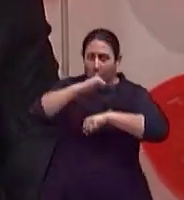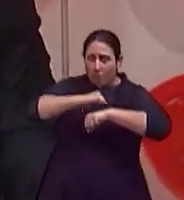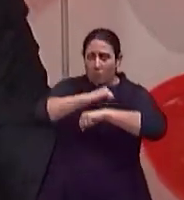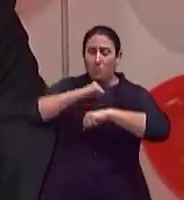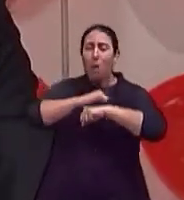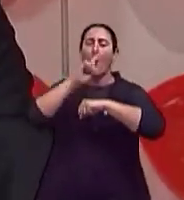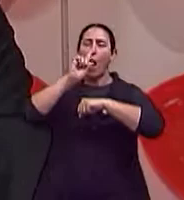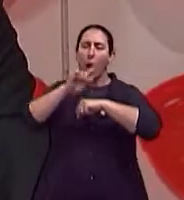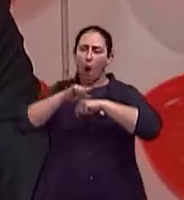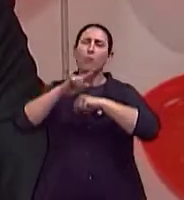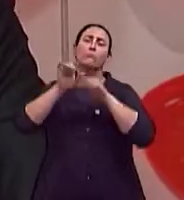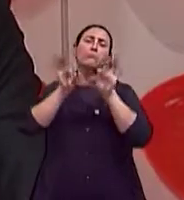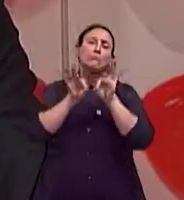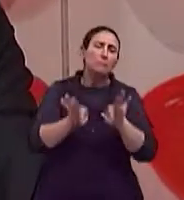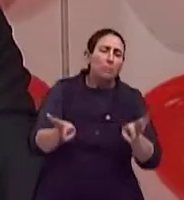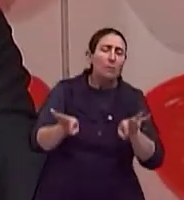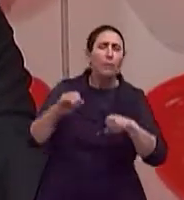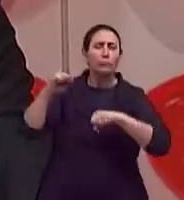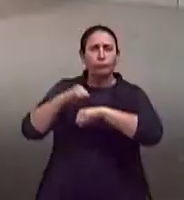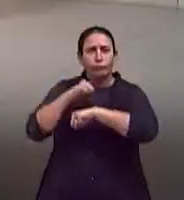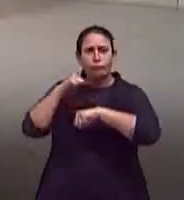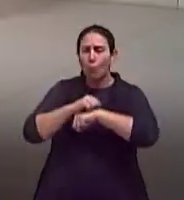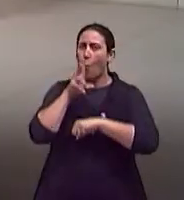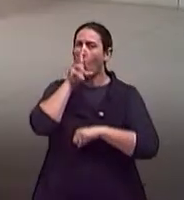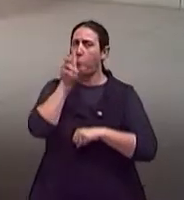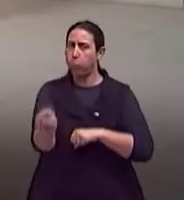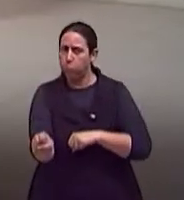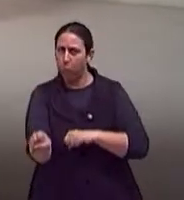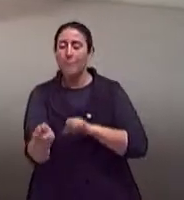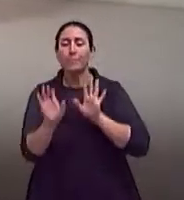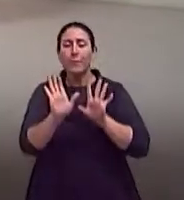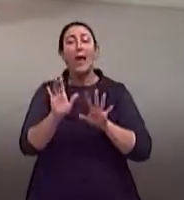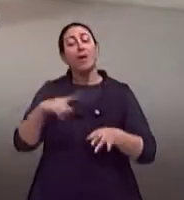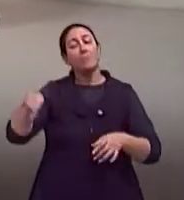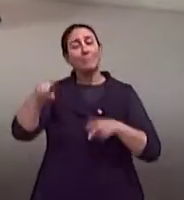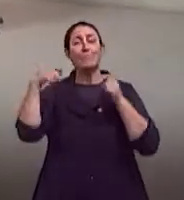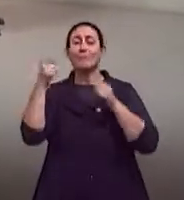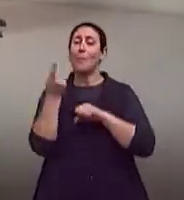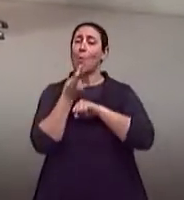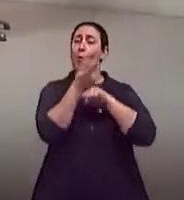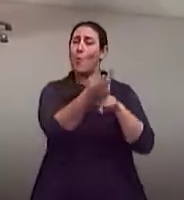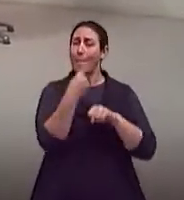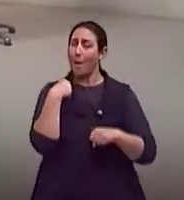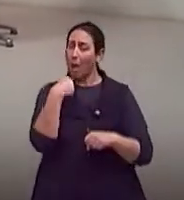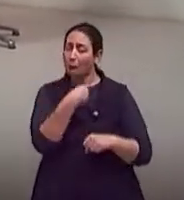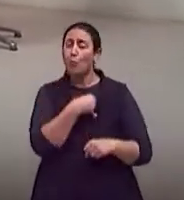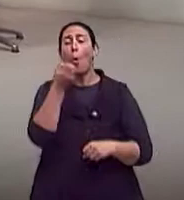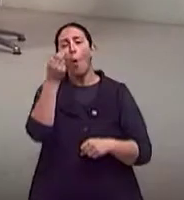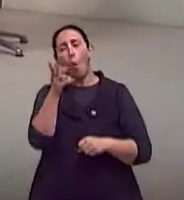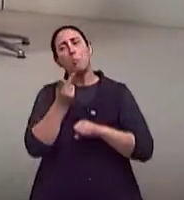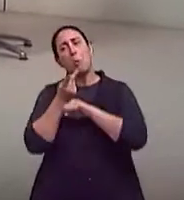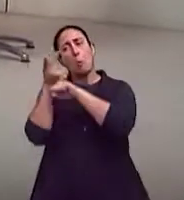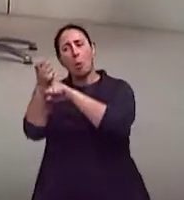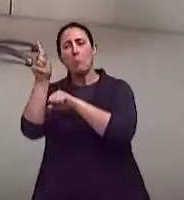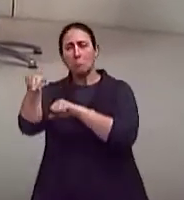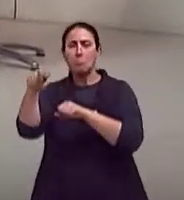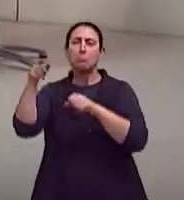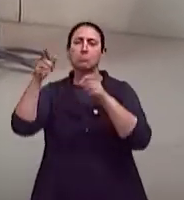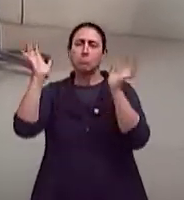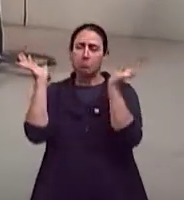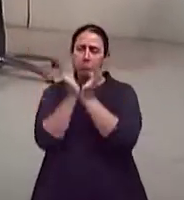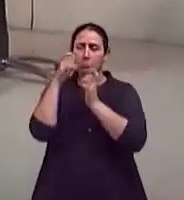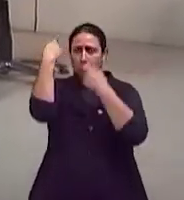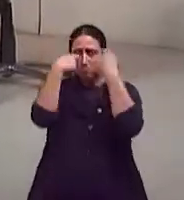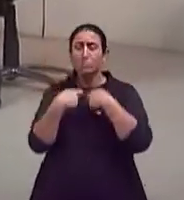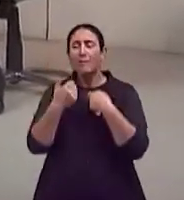Essa feita a nível caseiro, a pessoa tem que procurar o seu médico, o seu consultor de estérgio, saber com que frequência deve fazer